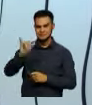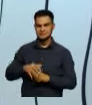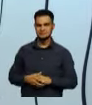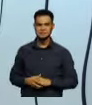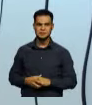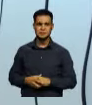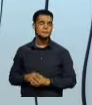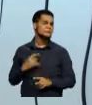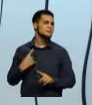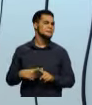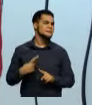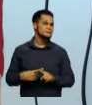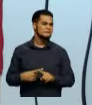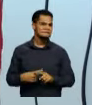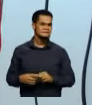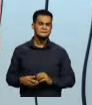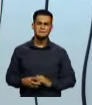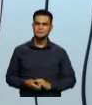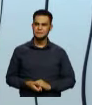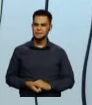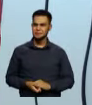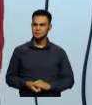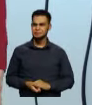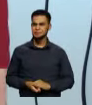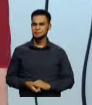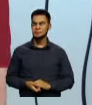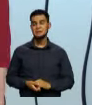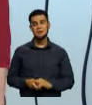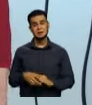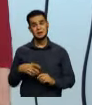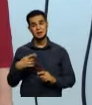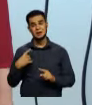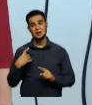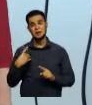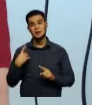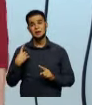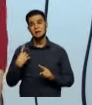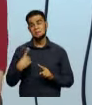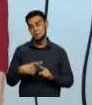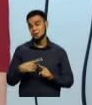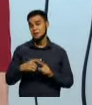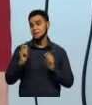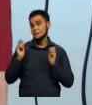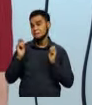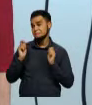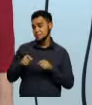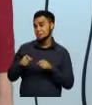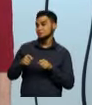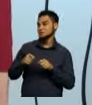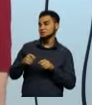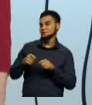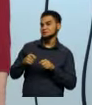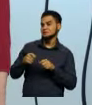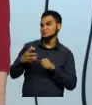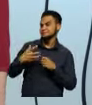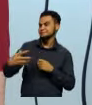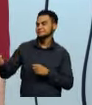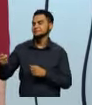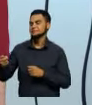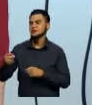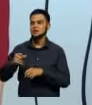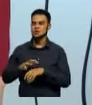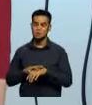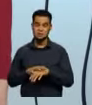Por quê? Porque eles podem transmitir a doença, porque nós estamos